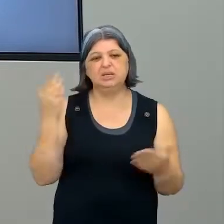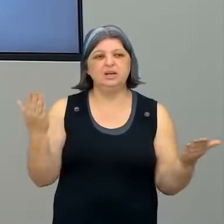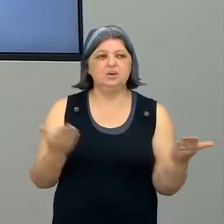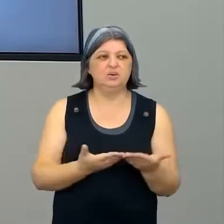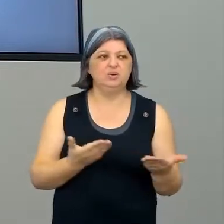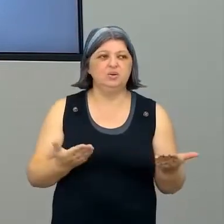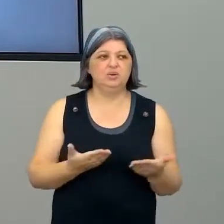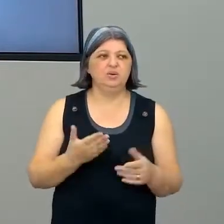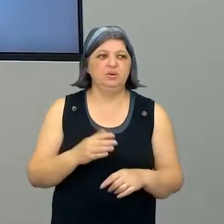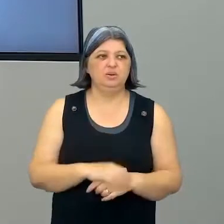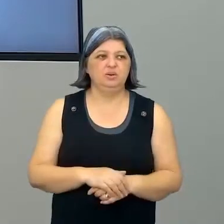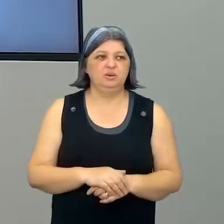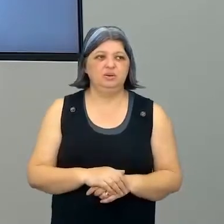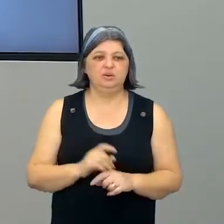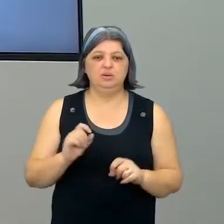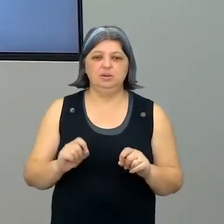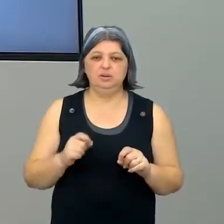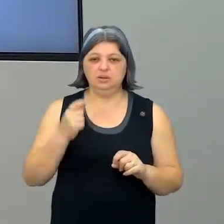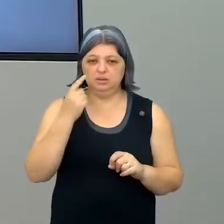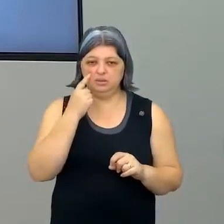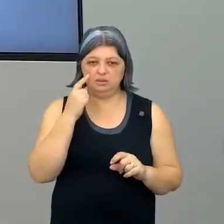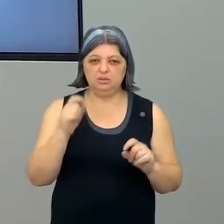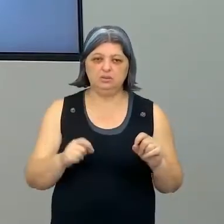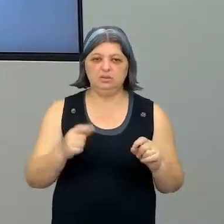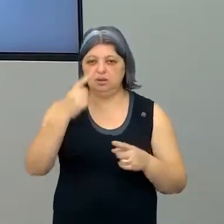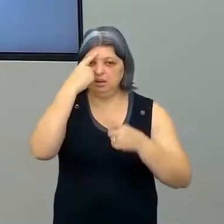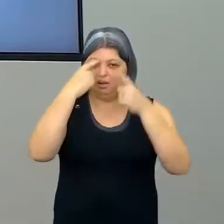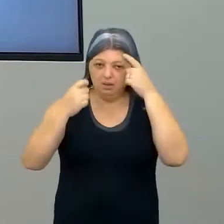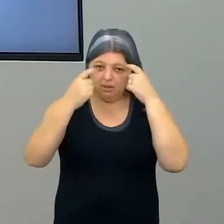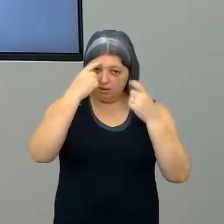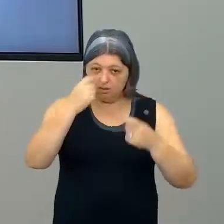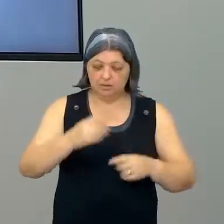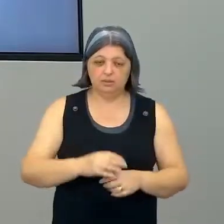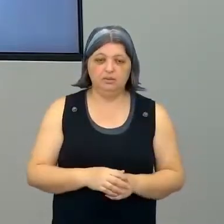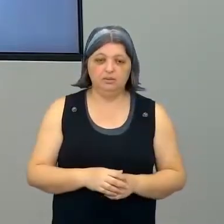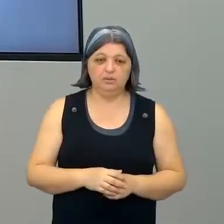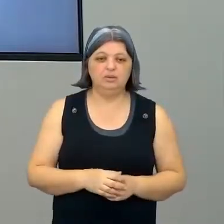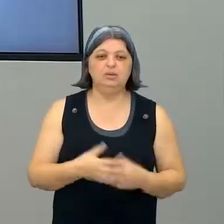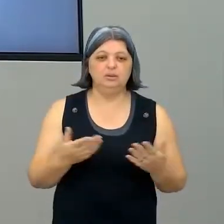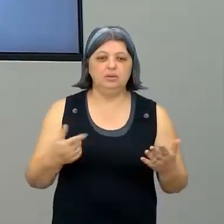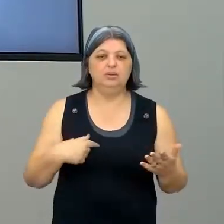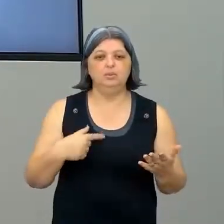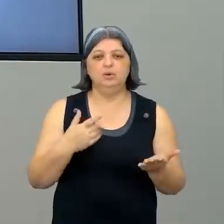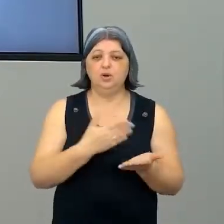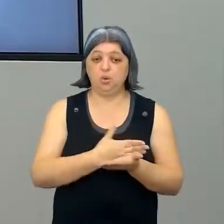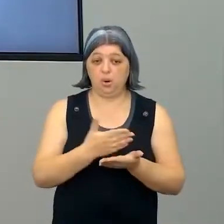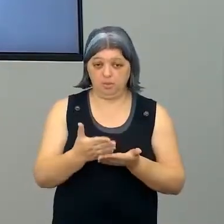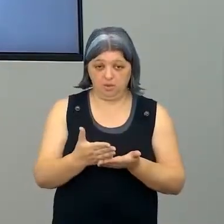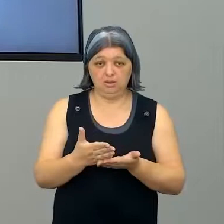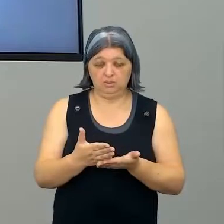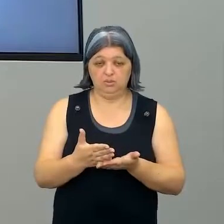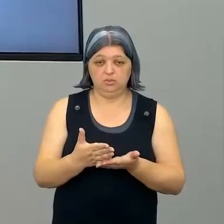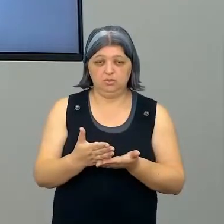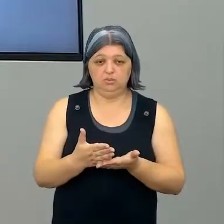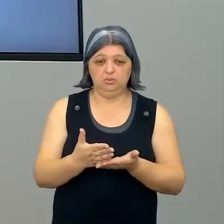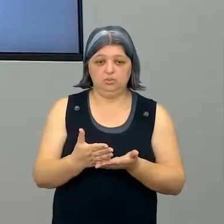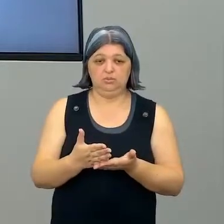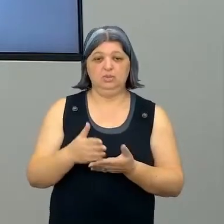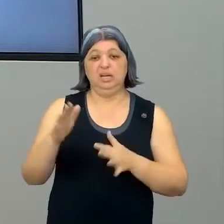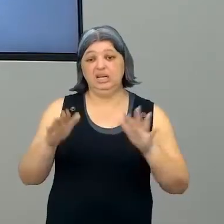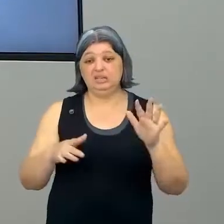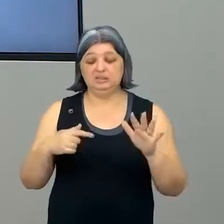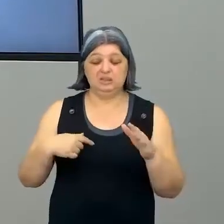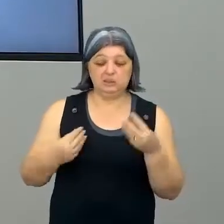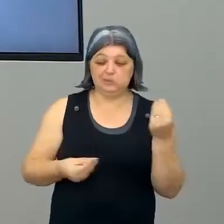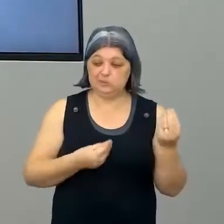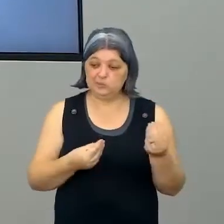Qual que eu faço? Você não tem uma dica? não tem uma sugestão? Aí, uma ideia para me dar? Então, às vezes, pode ser no começo, né? Meio, para que lado eu